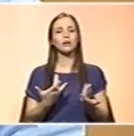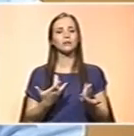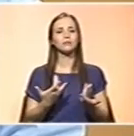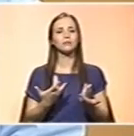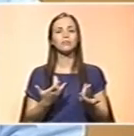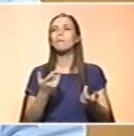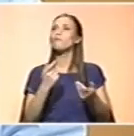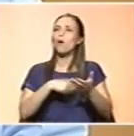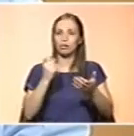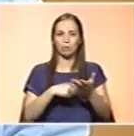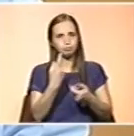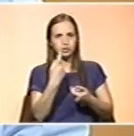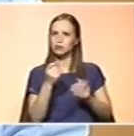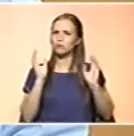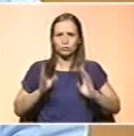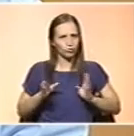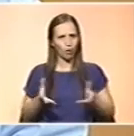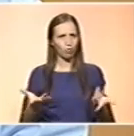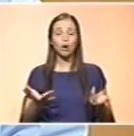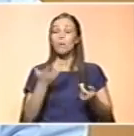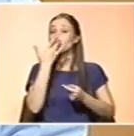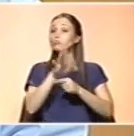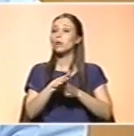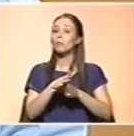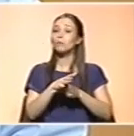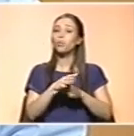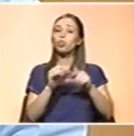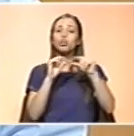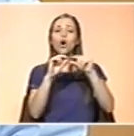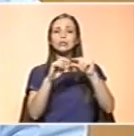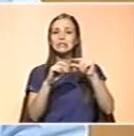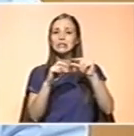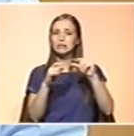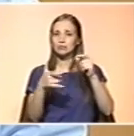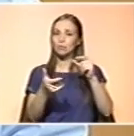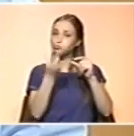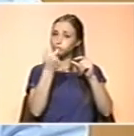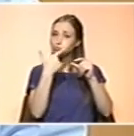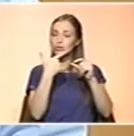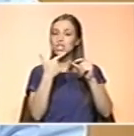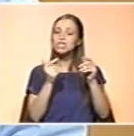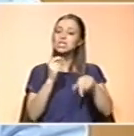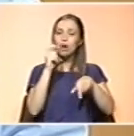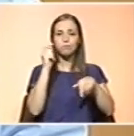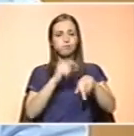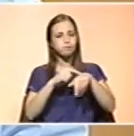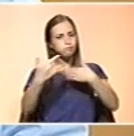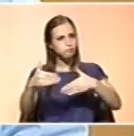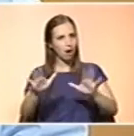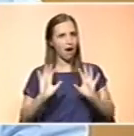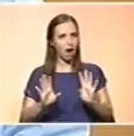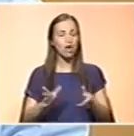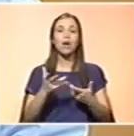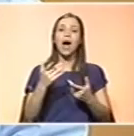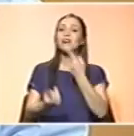carência, porque de facto as quantidades que são recomendadas têm uma grande margem de segurança. Normalmente, quando fazemos este tipo de estudos, comparamos com